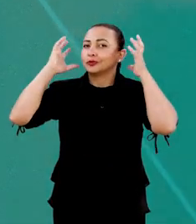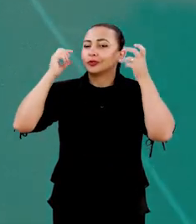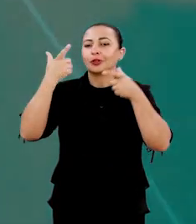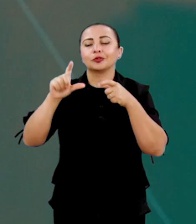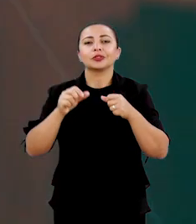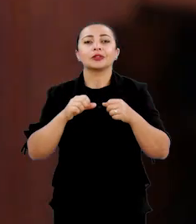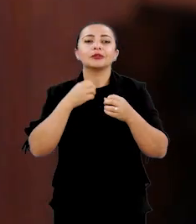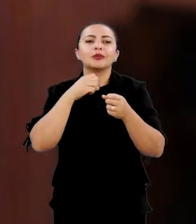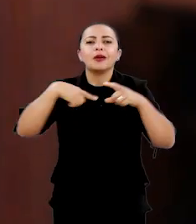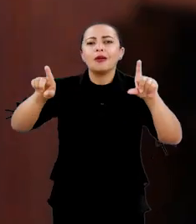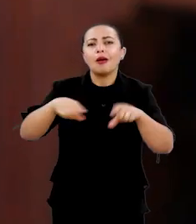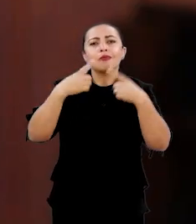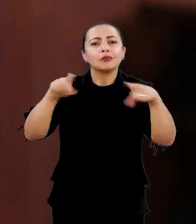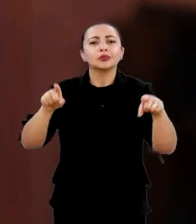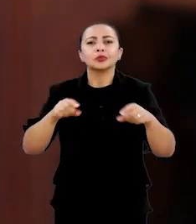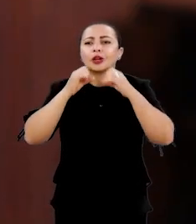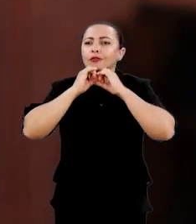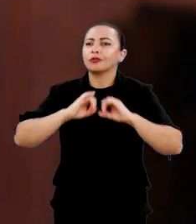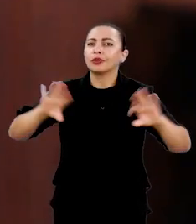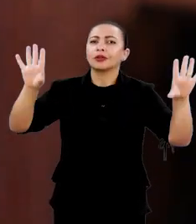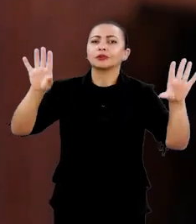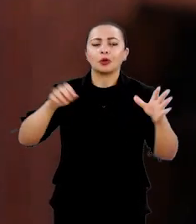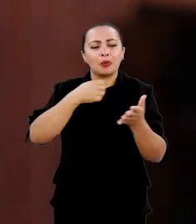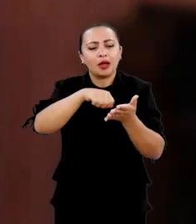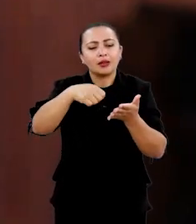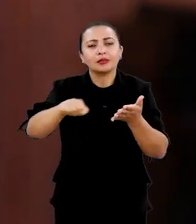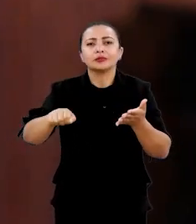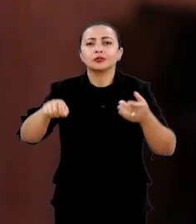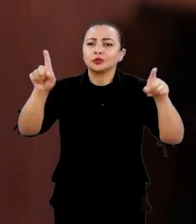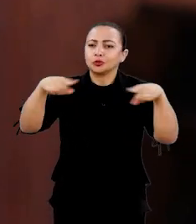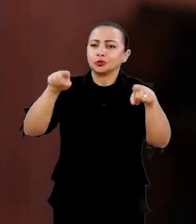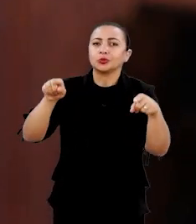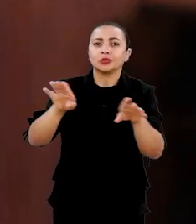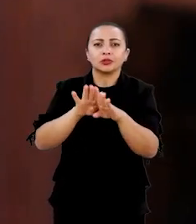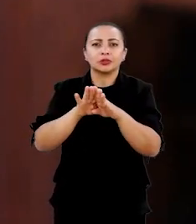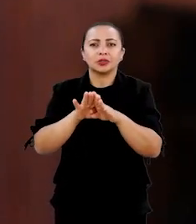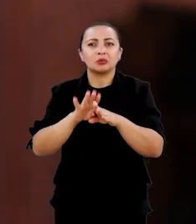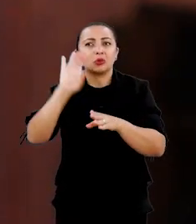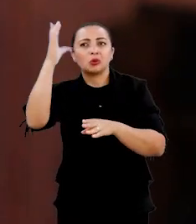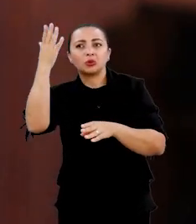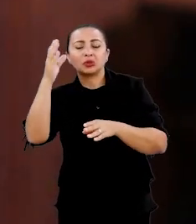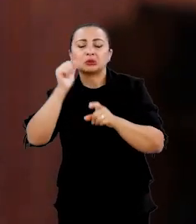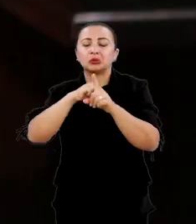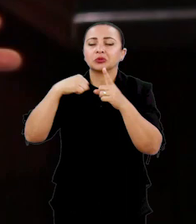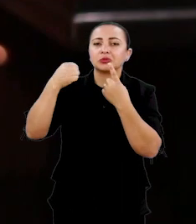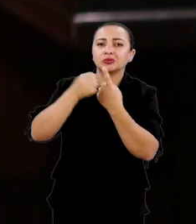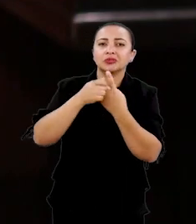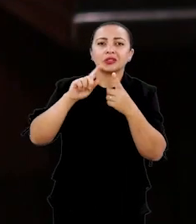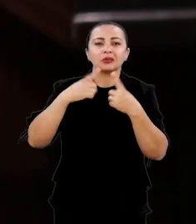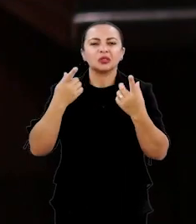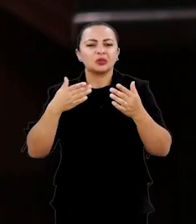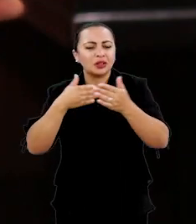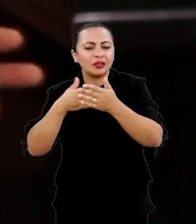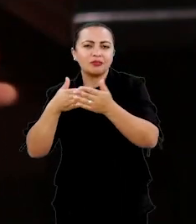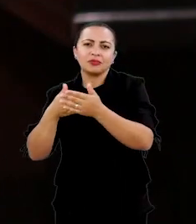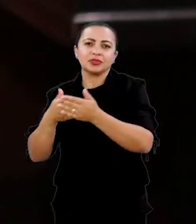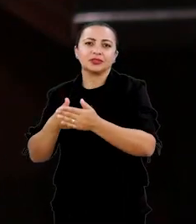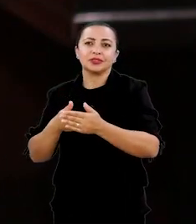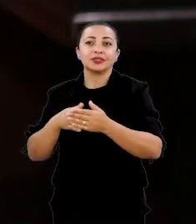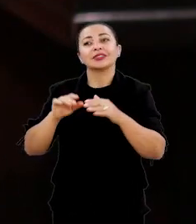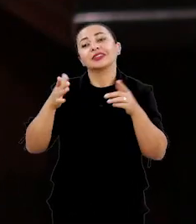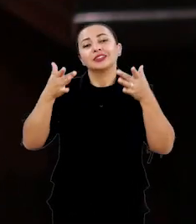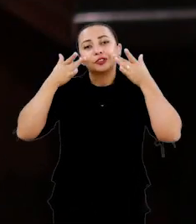A música era disseminada através de partituras e através de eventos sociais, mas sempre de uma forma